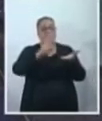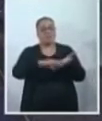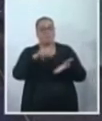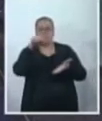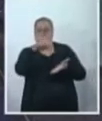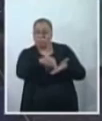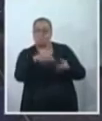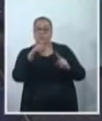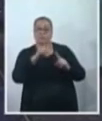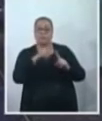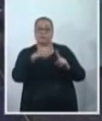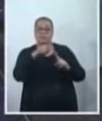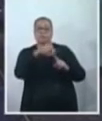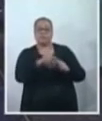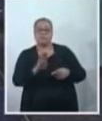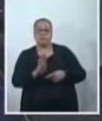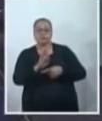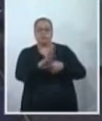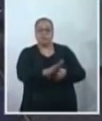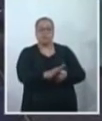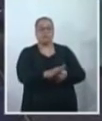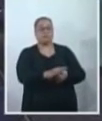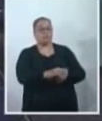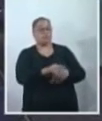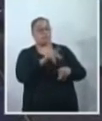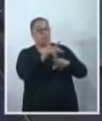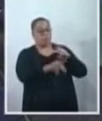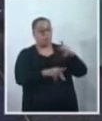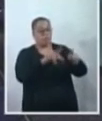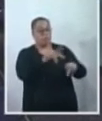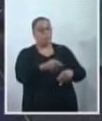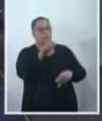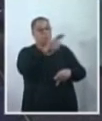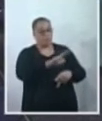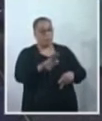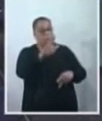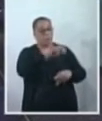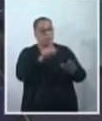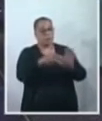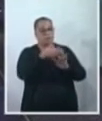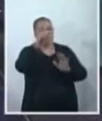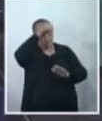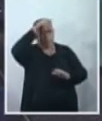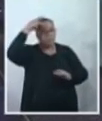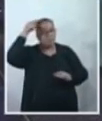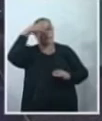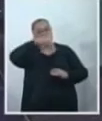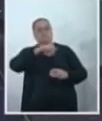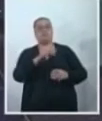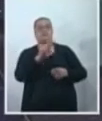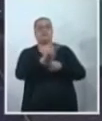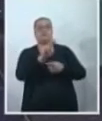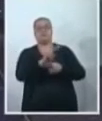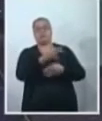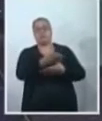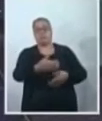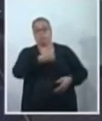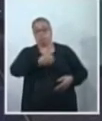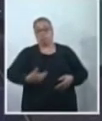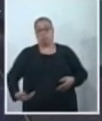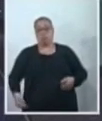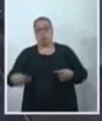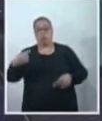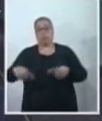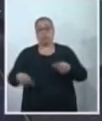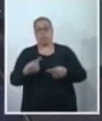sentido do atendimento e chamando a atenção da prefeitura de Uberlândia para atendimento de políticas que não